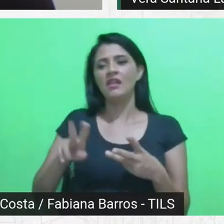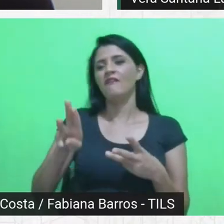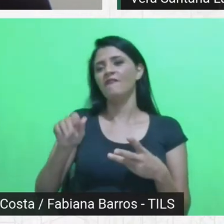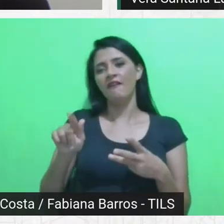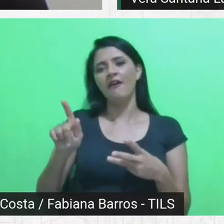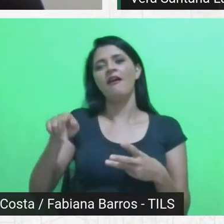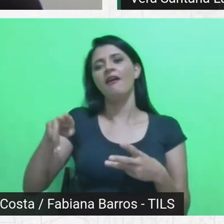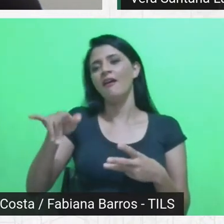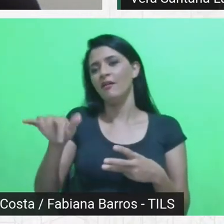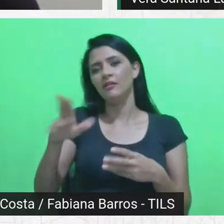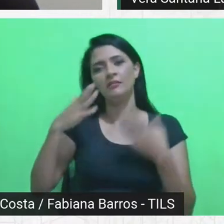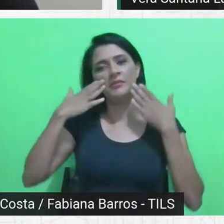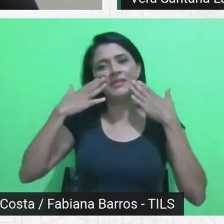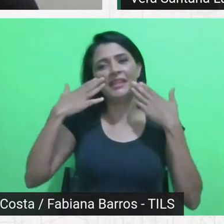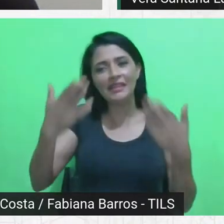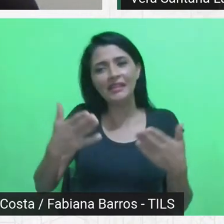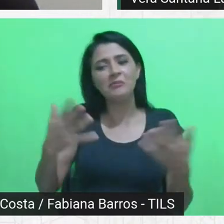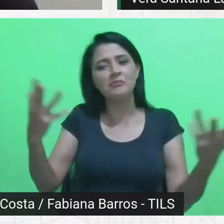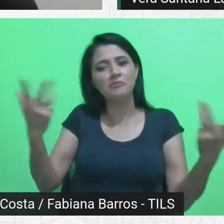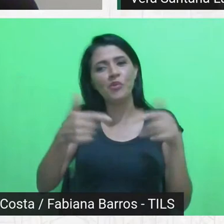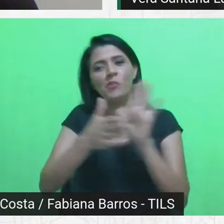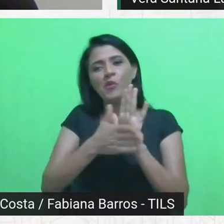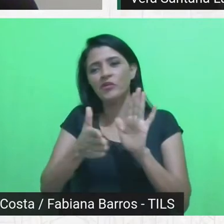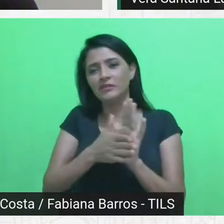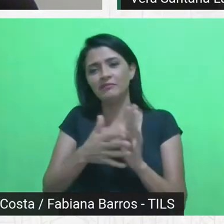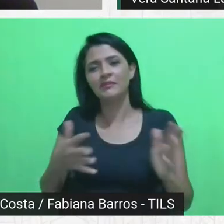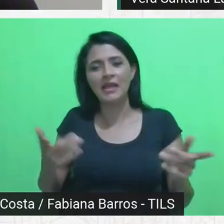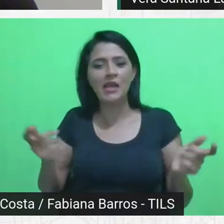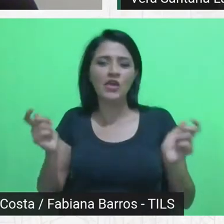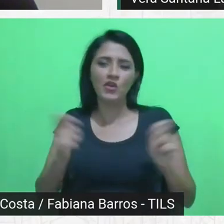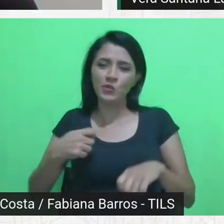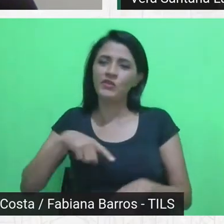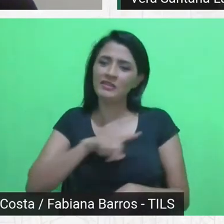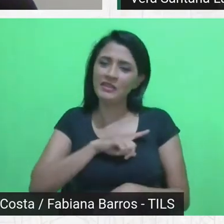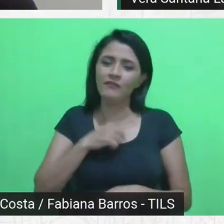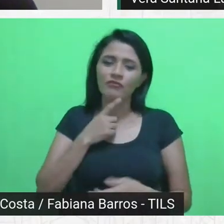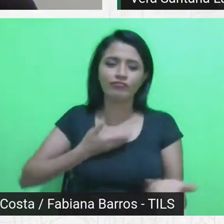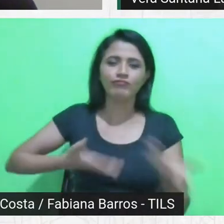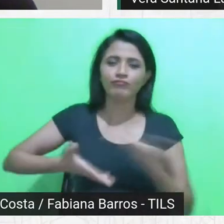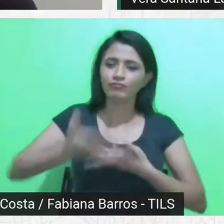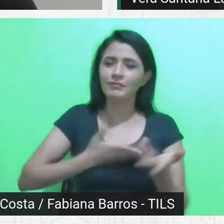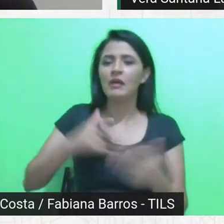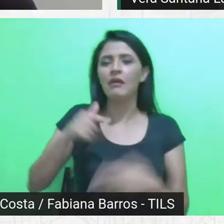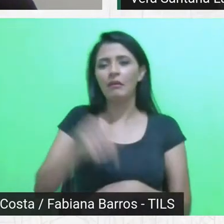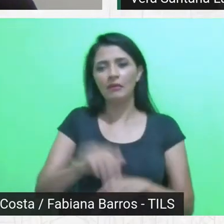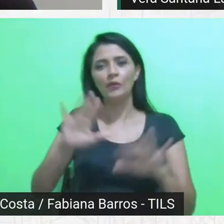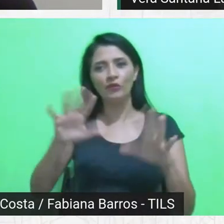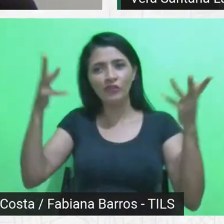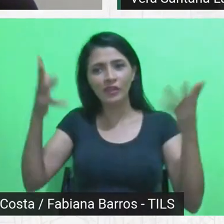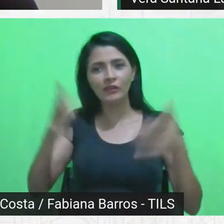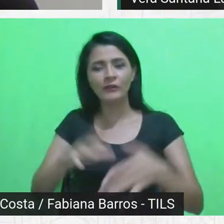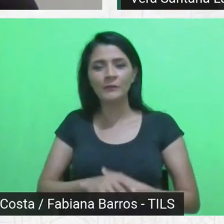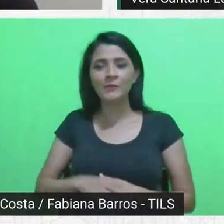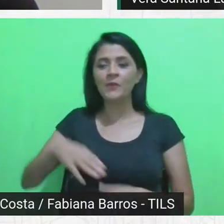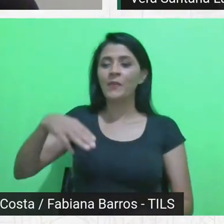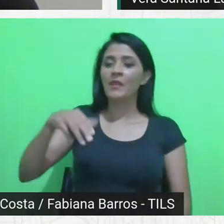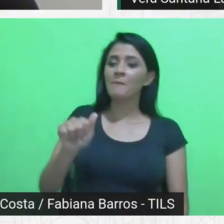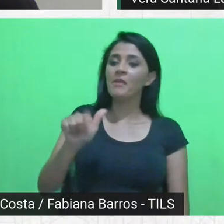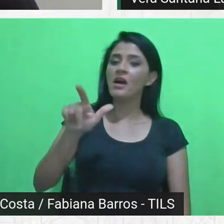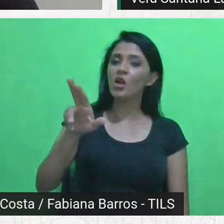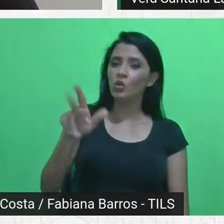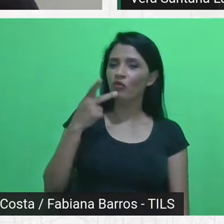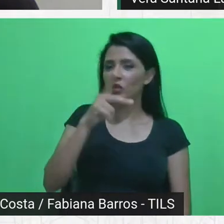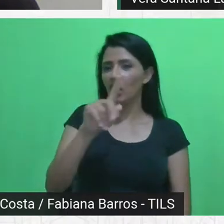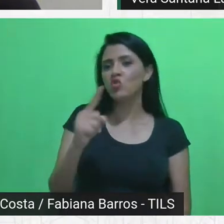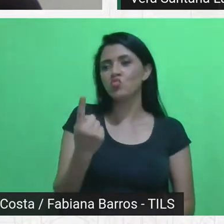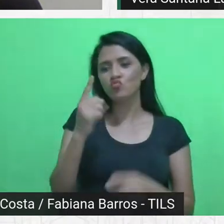propostas formidáveis que a gente está podendo compartilhar nesse evento. A Malu falou que há um foco comum. eu acho que